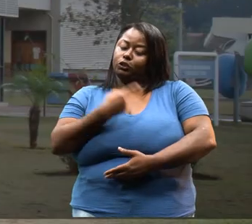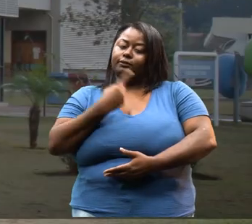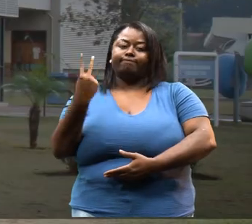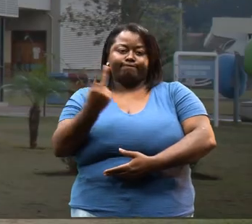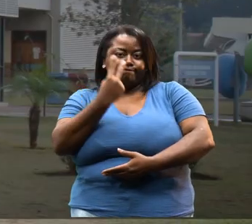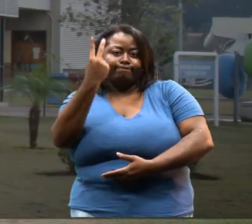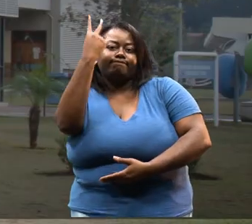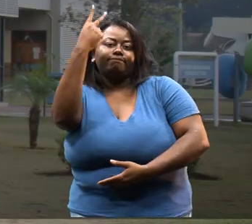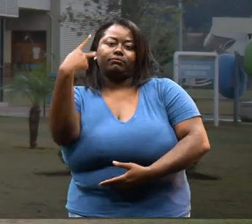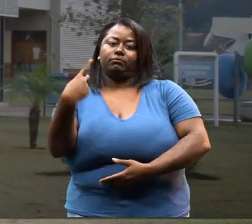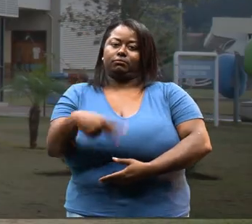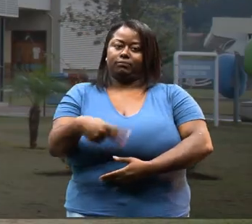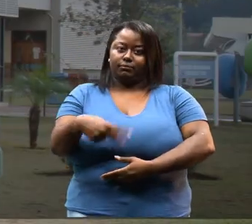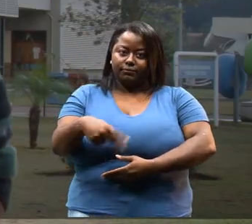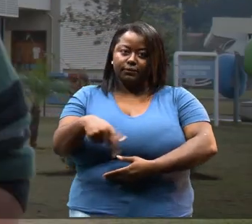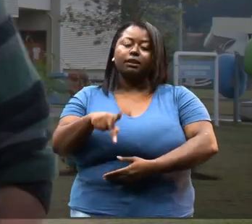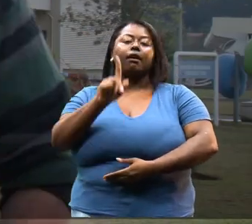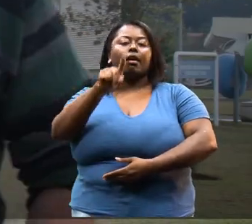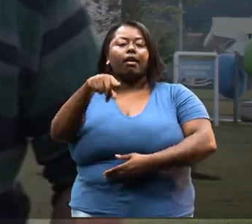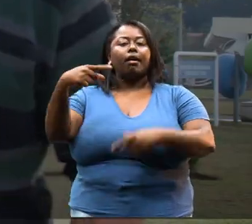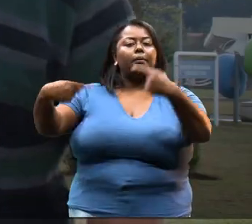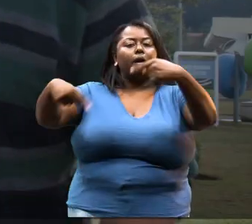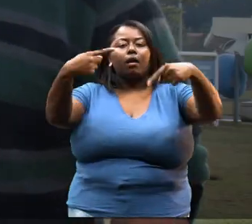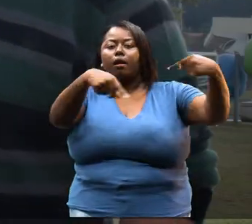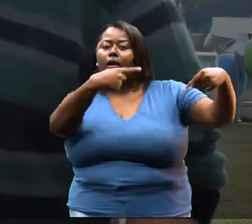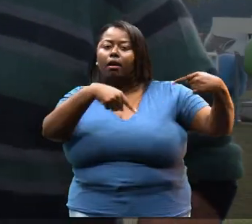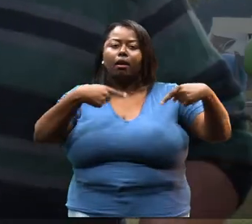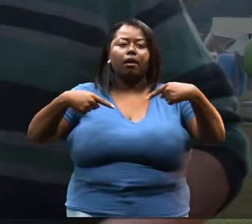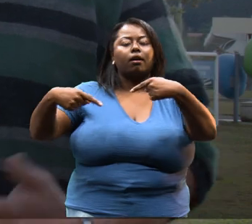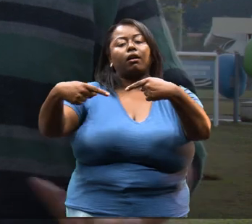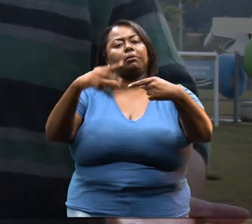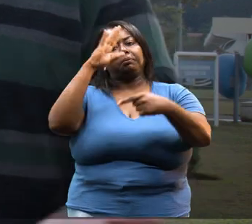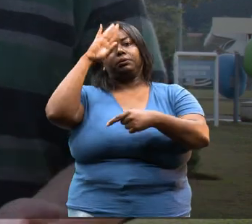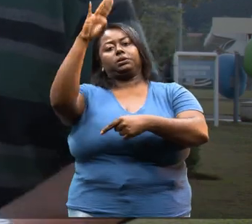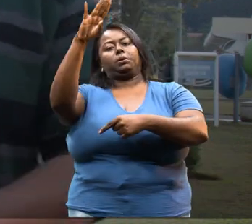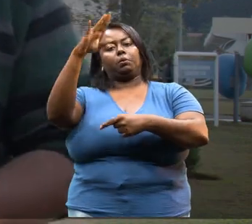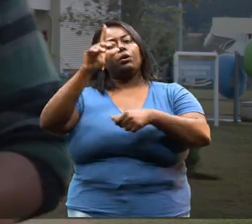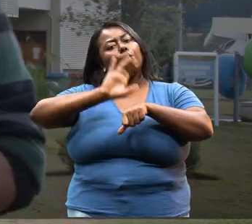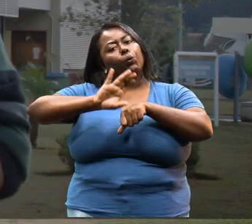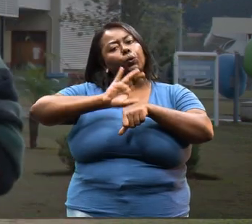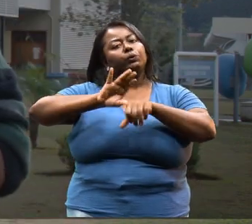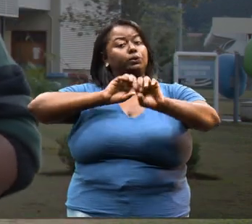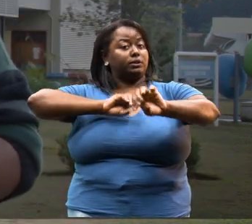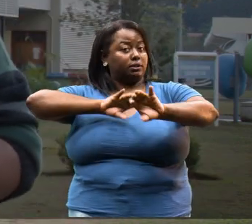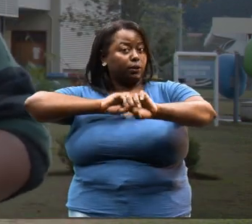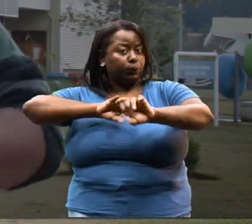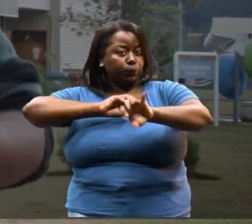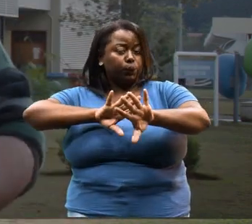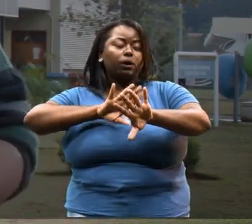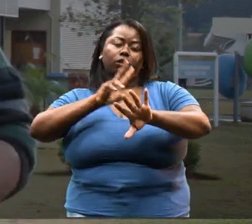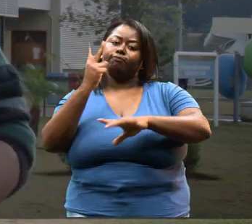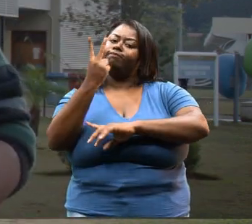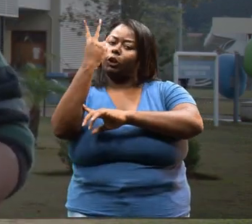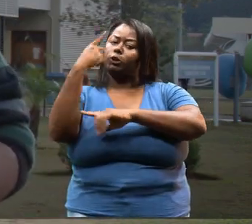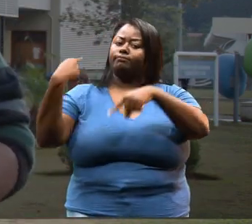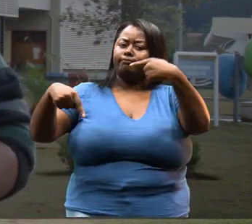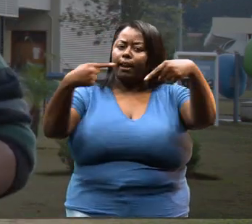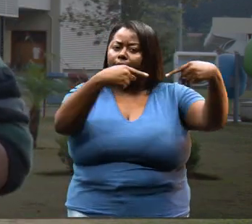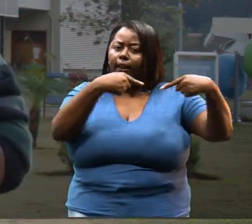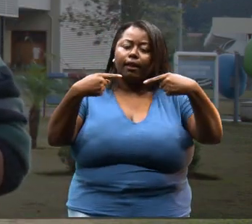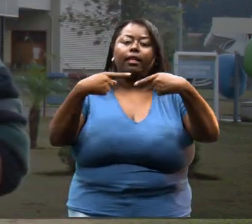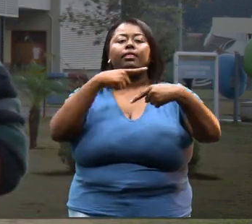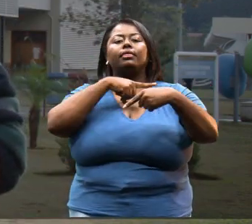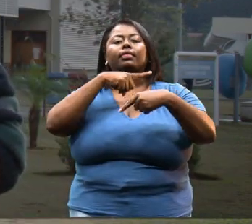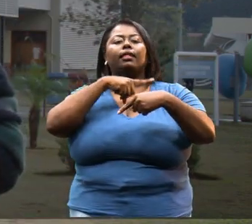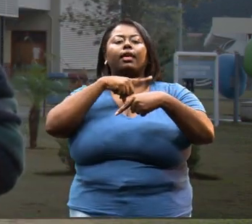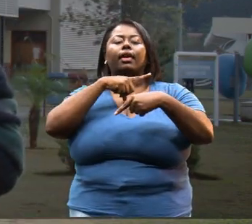Então, uma coisa que a gente valoriza muito aqui é a discussão, principalmente por ser um curso de licenciatura.